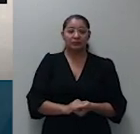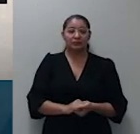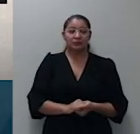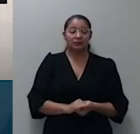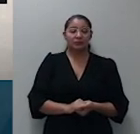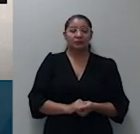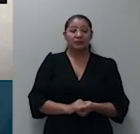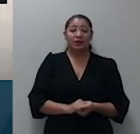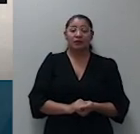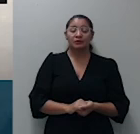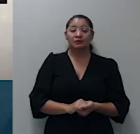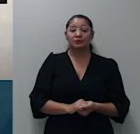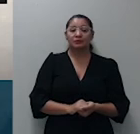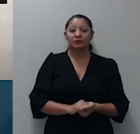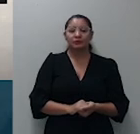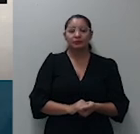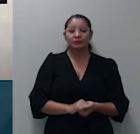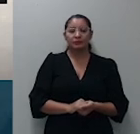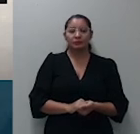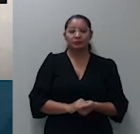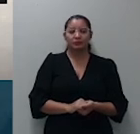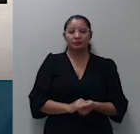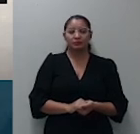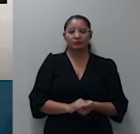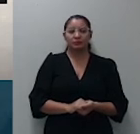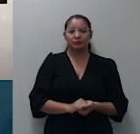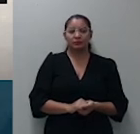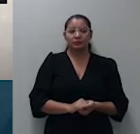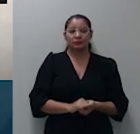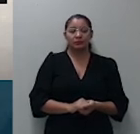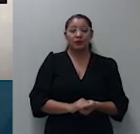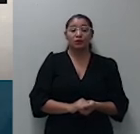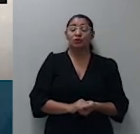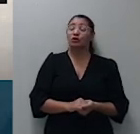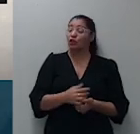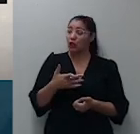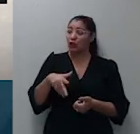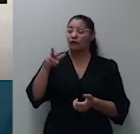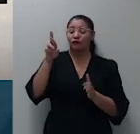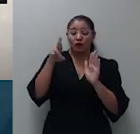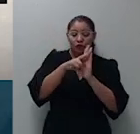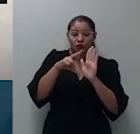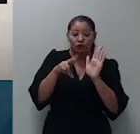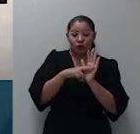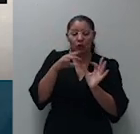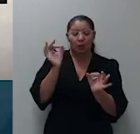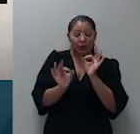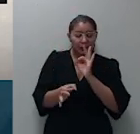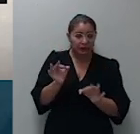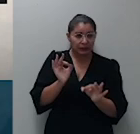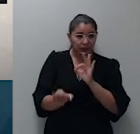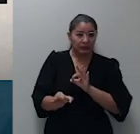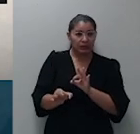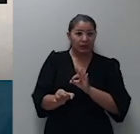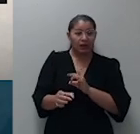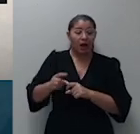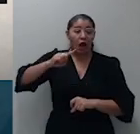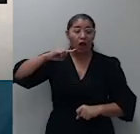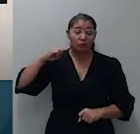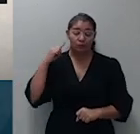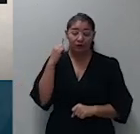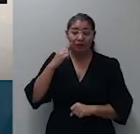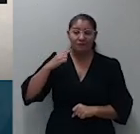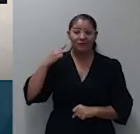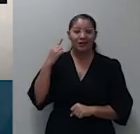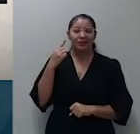de forma fundamentada, julgado na integridade a defesa ocorrida na